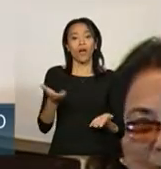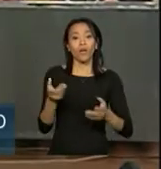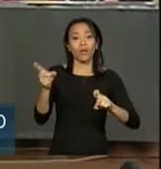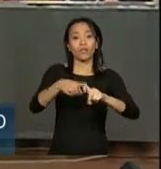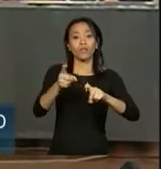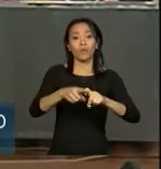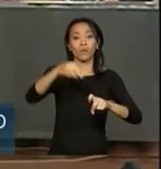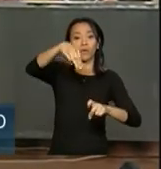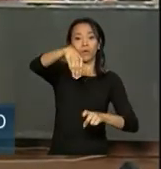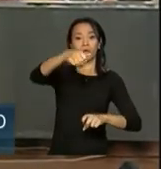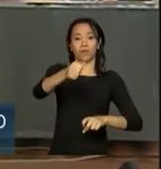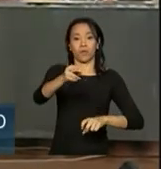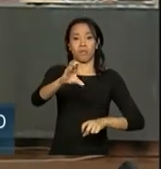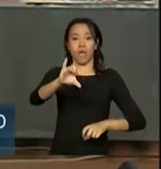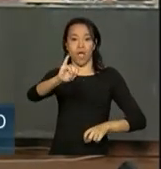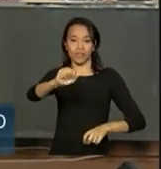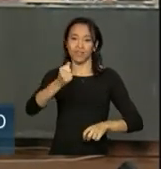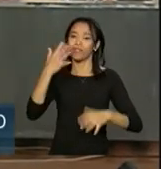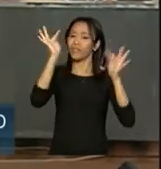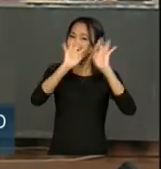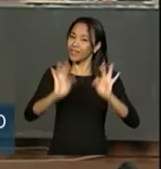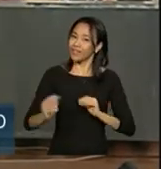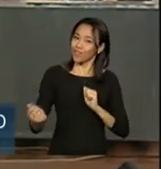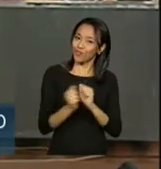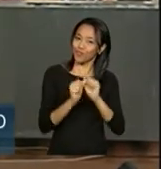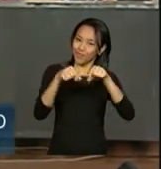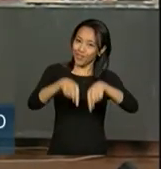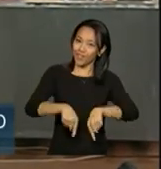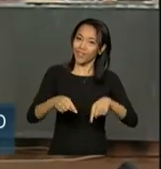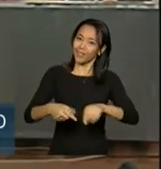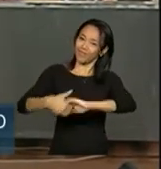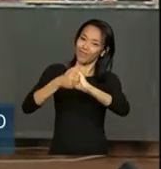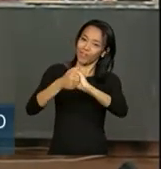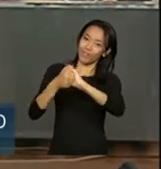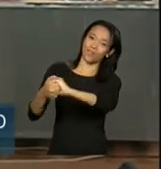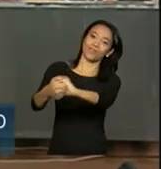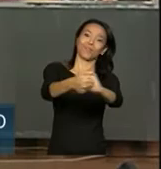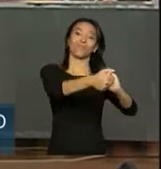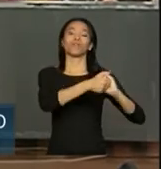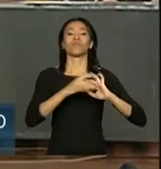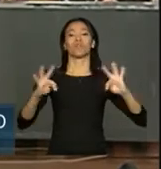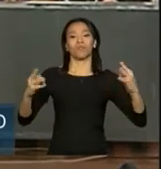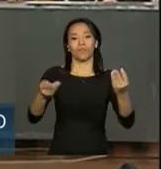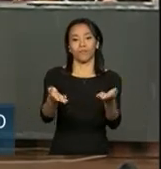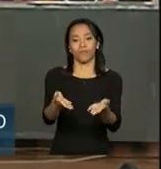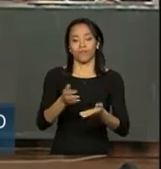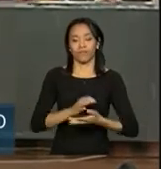Márcia Cobas, muito feliz de você estar junto conosco. Passo uma saudação para todos nós. Márcia.